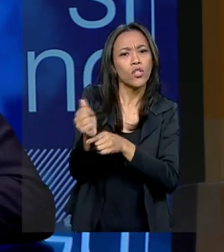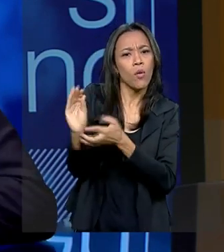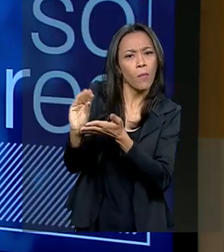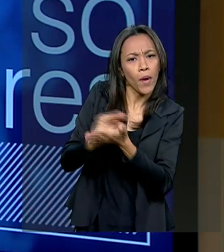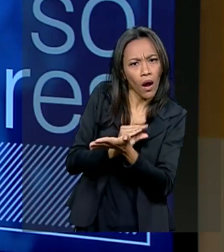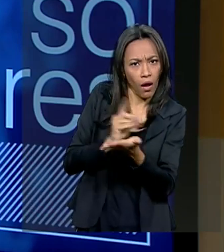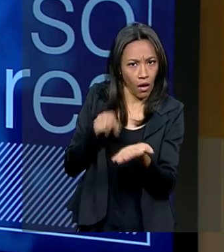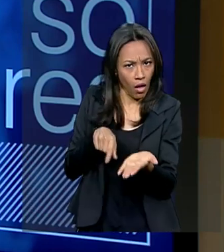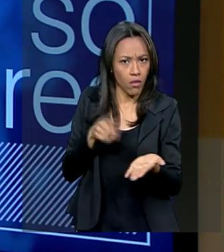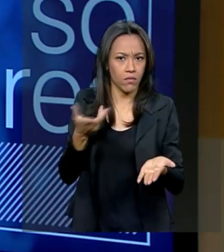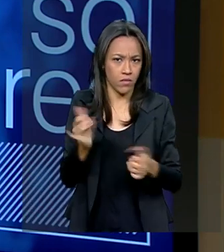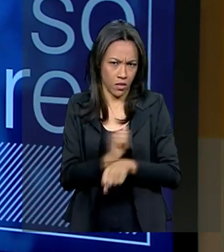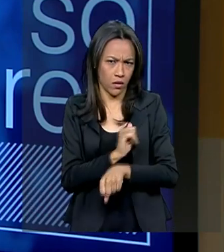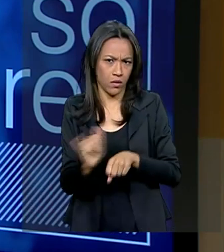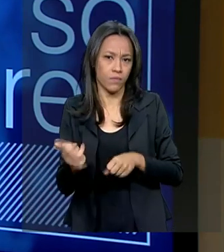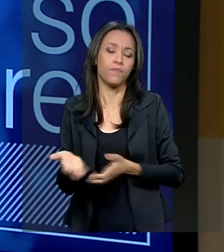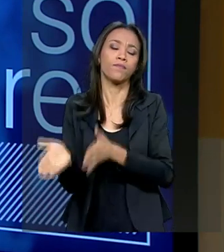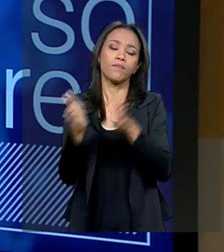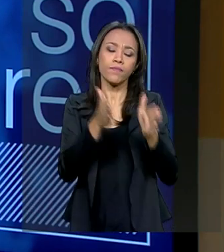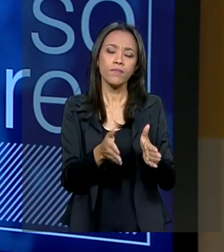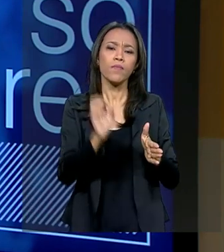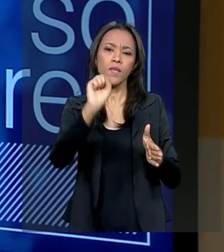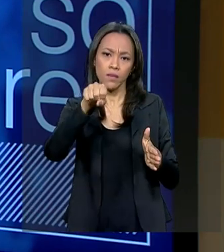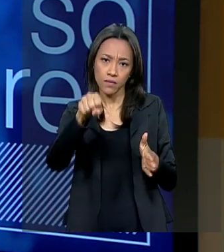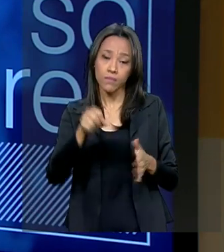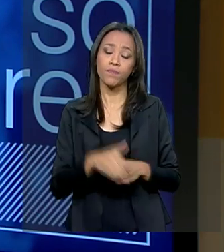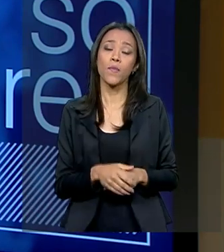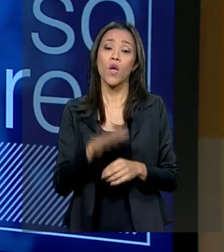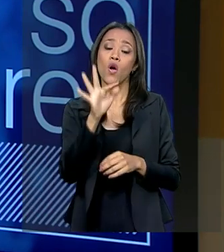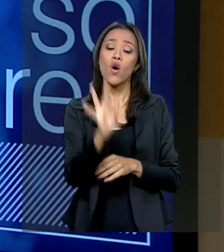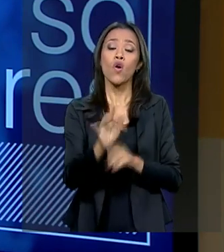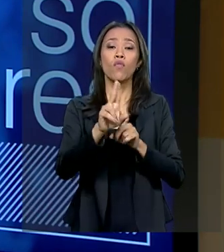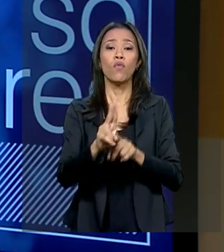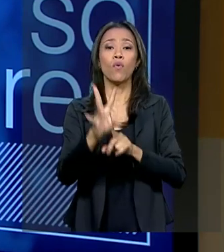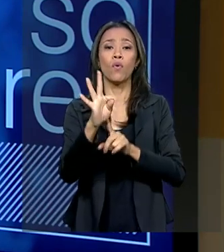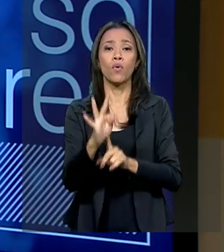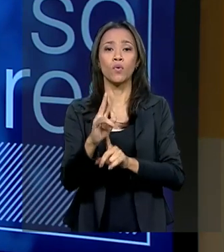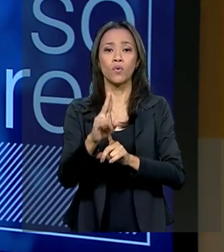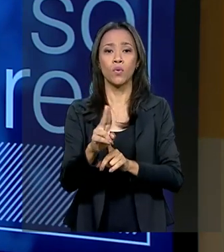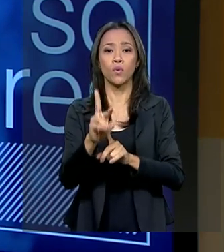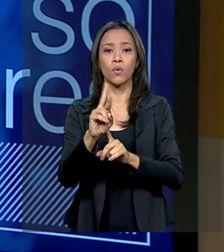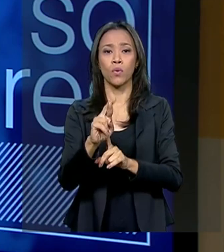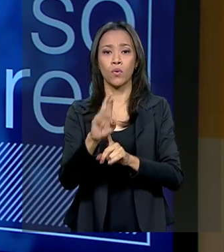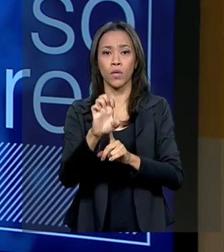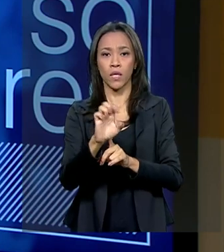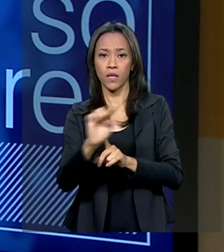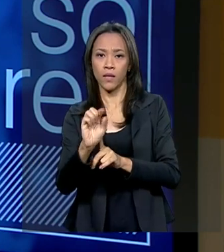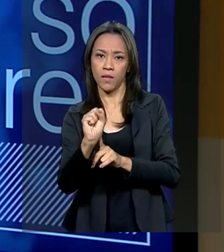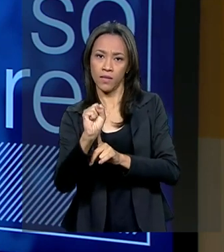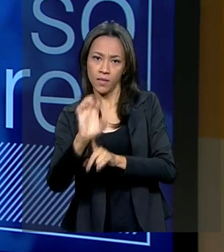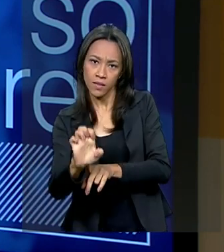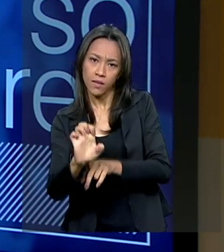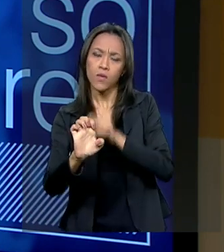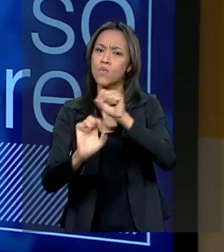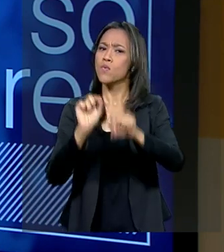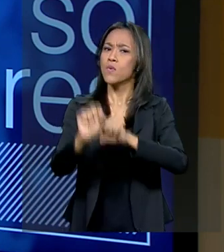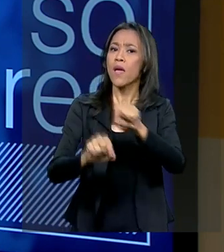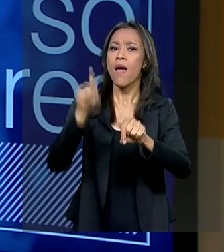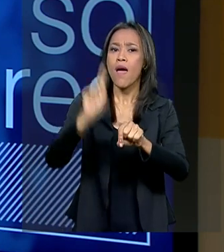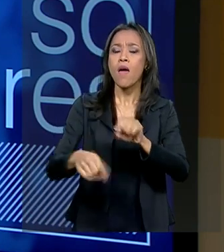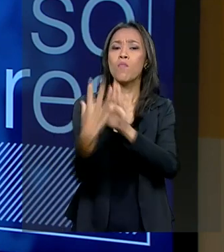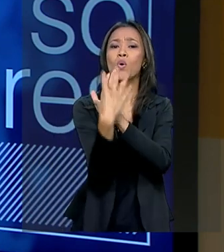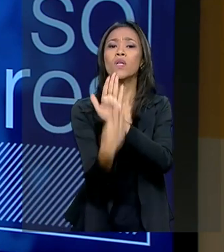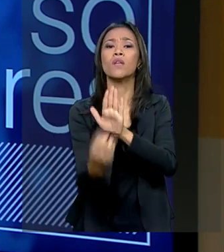Sim. O Futurice, o Futurice, ele simplesmente coloca o Brasil em práticas que acontecem lá fora. As